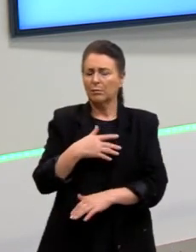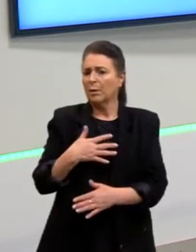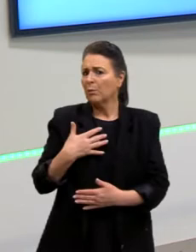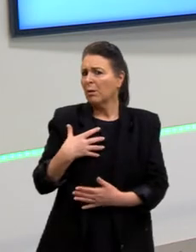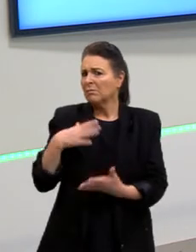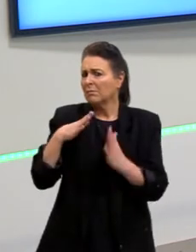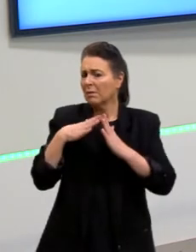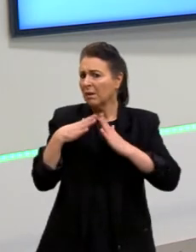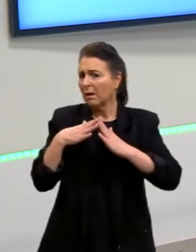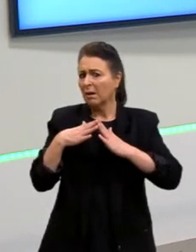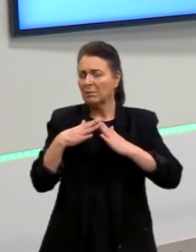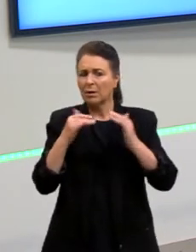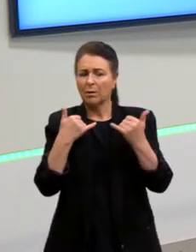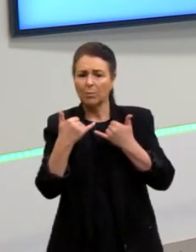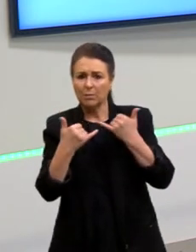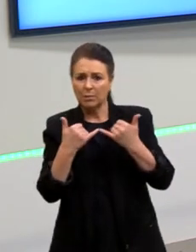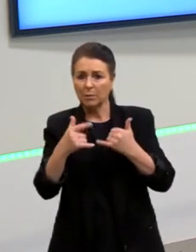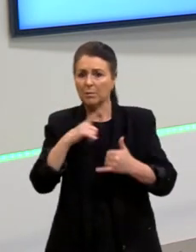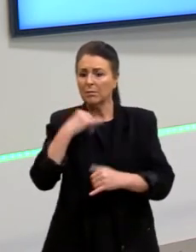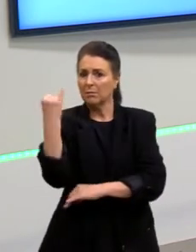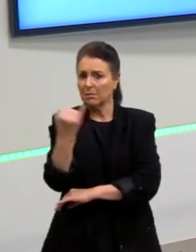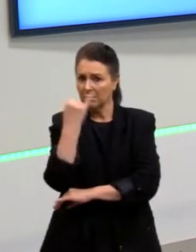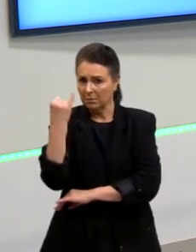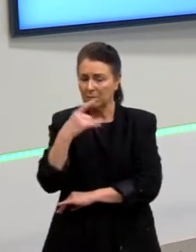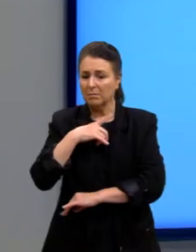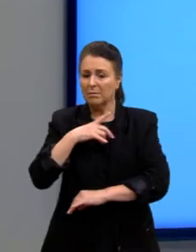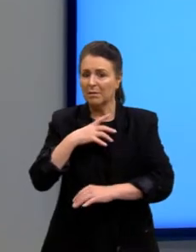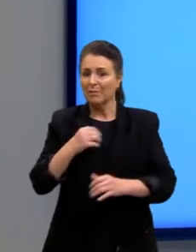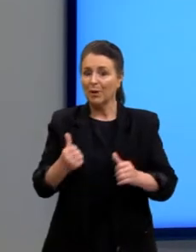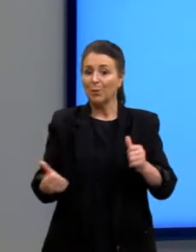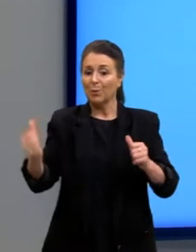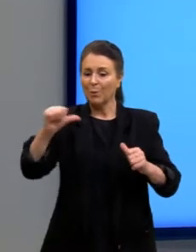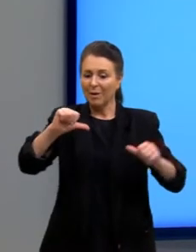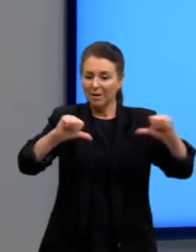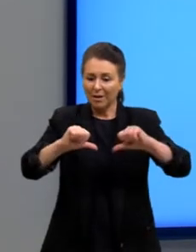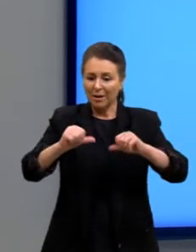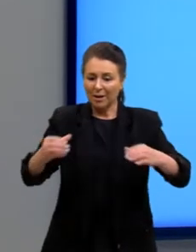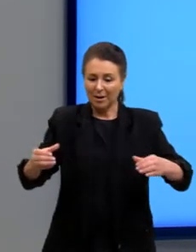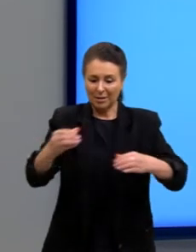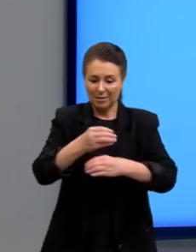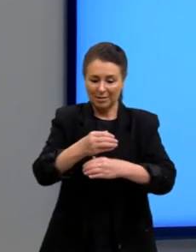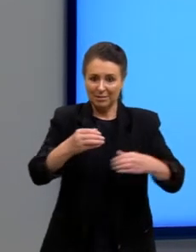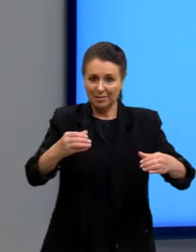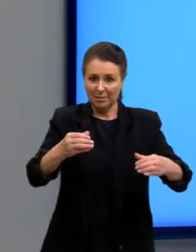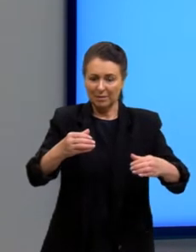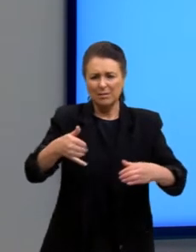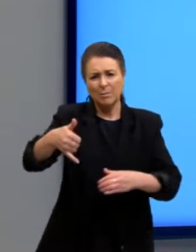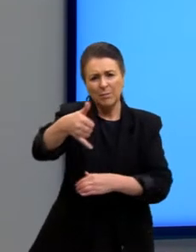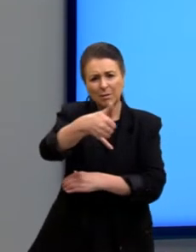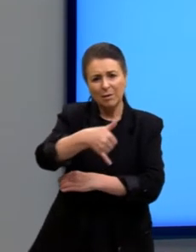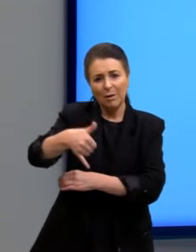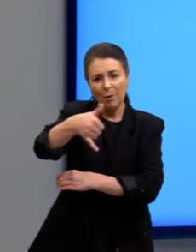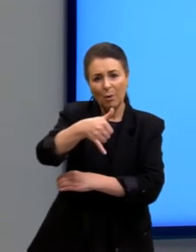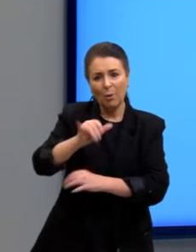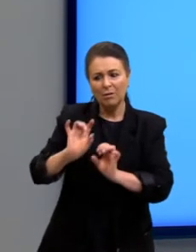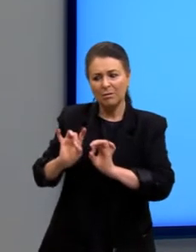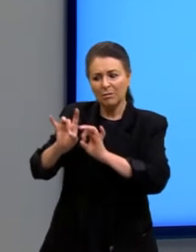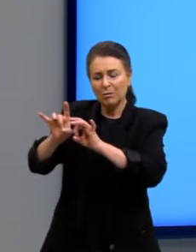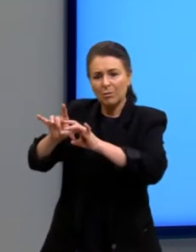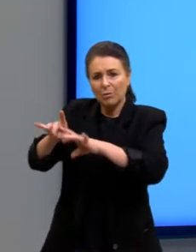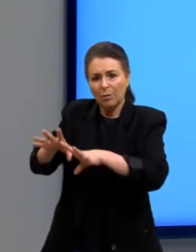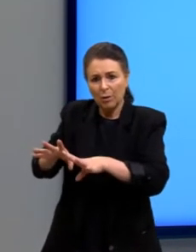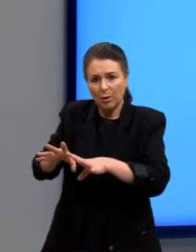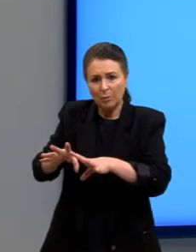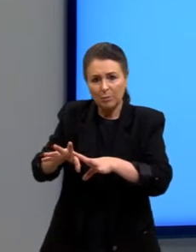super importante, que tem tudo a ver com reações. Sobre o óleo residual, que é aquele óleo utilizado na fritura,